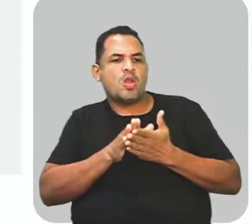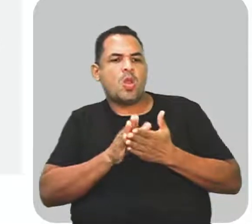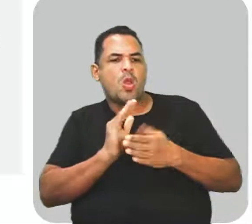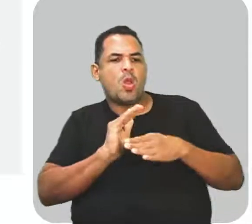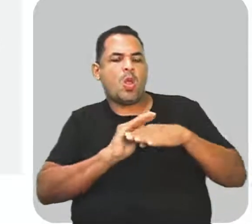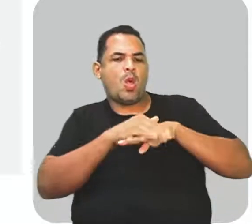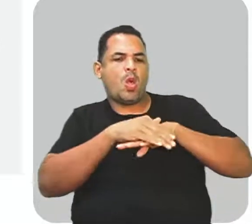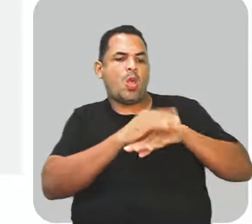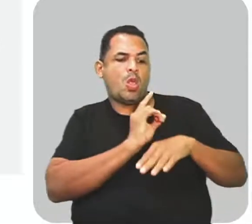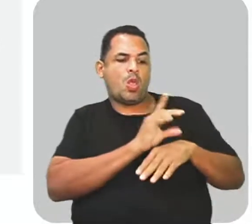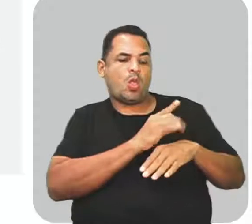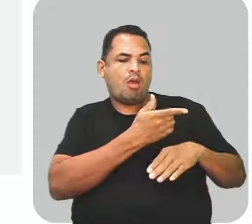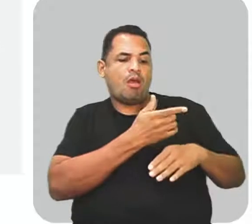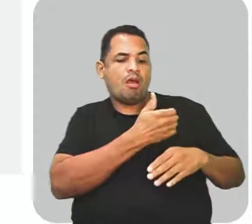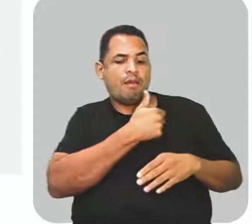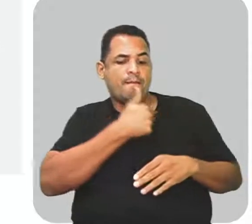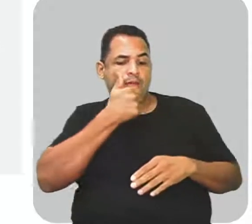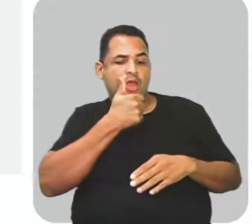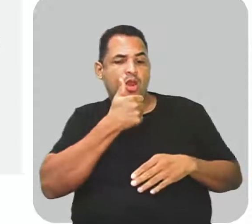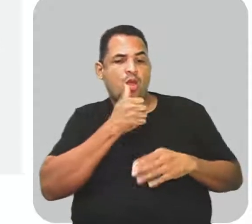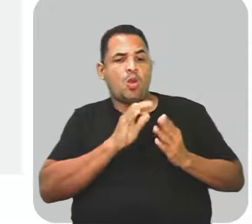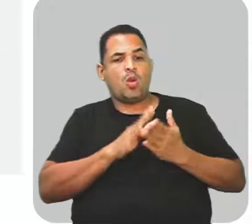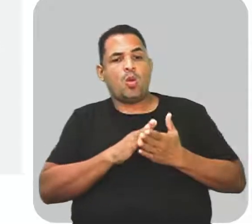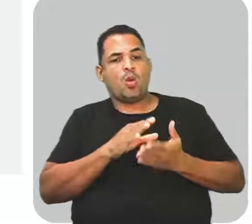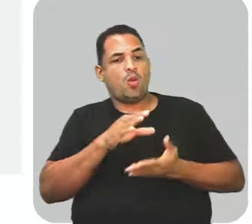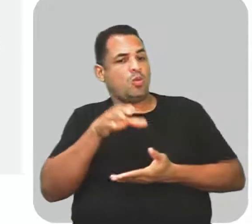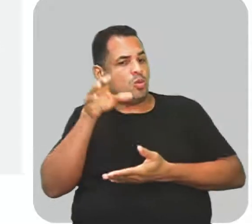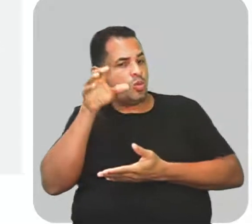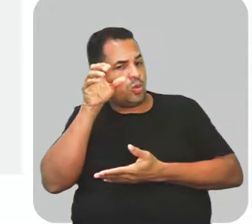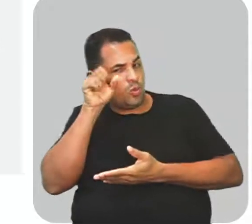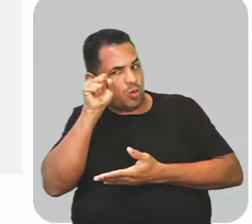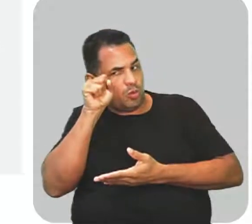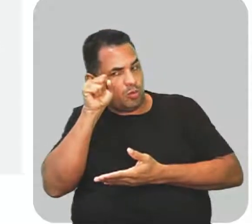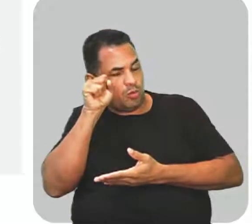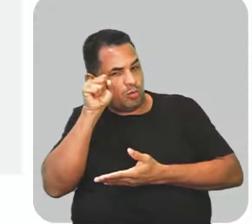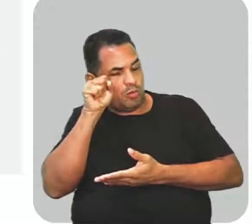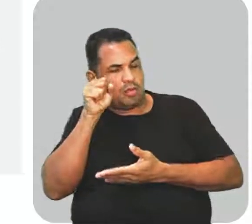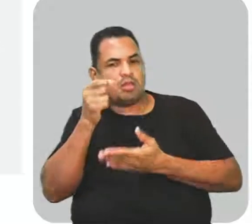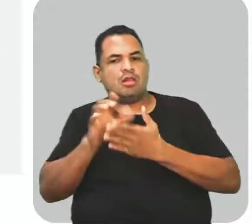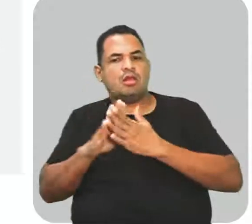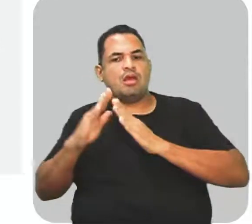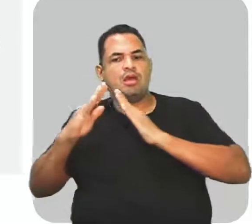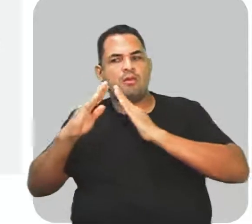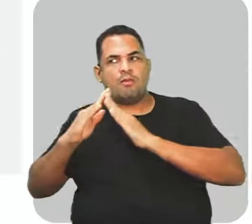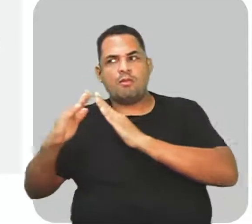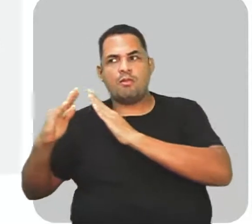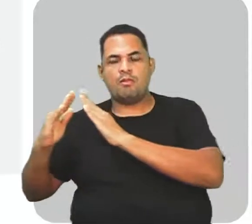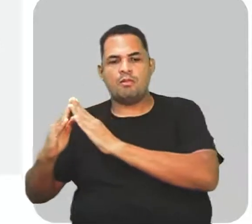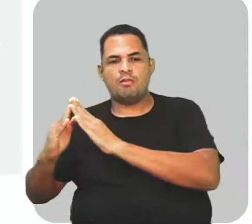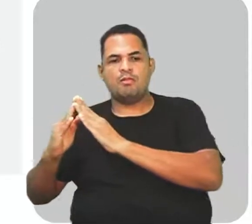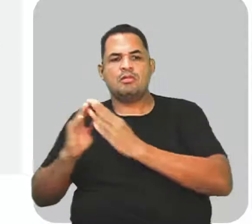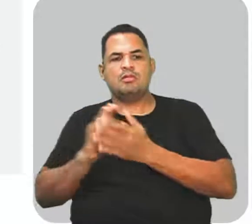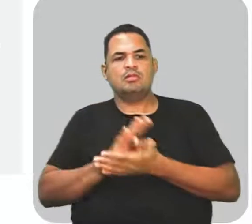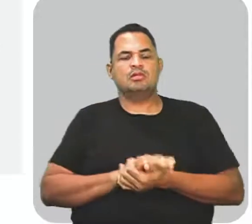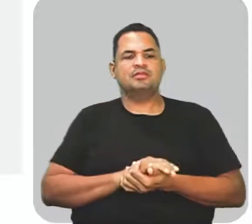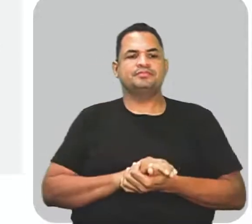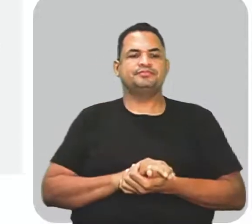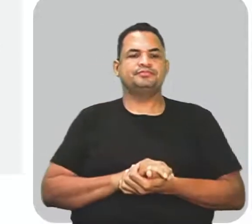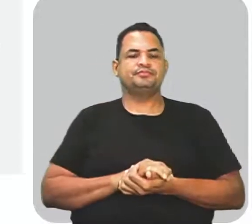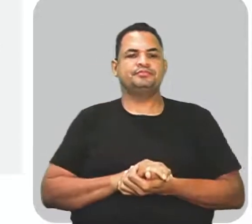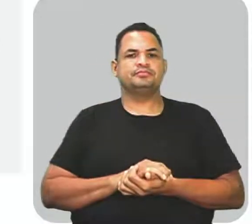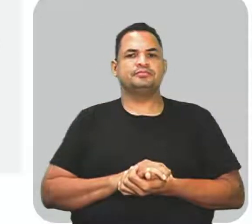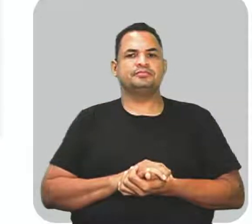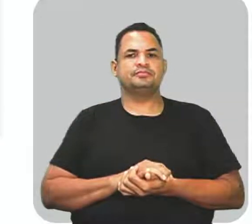dormir na casa de uns vizinhos. Ok? Trecho aí de Raquel de